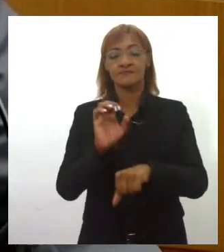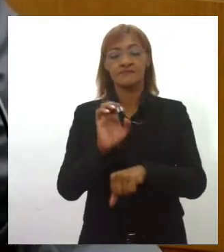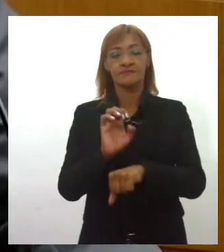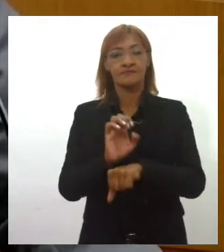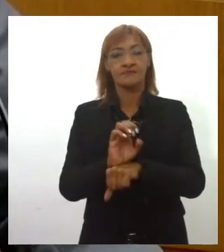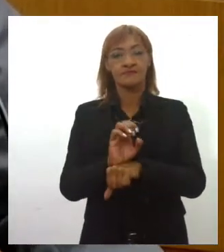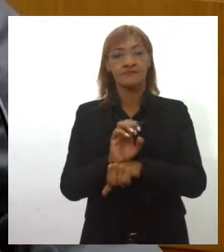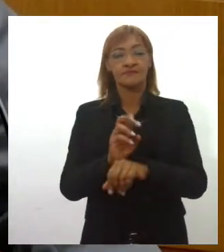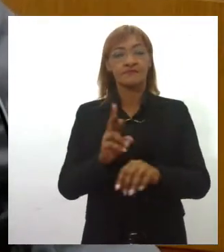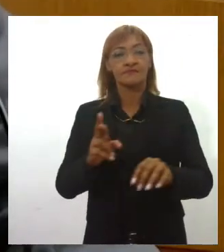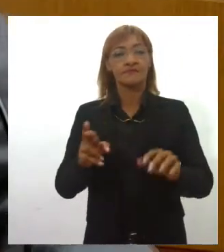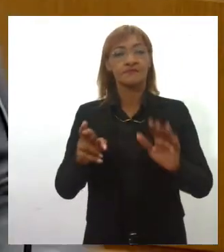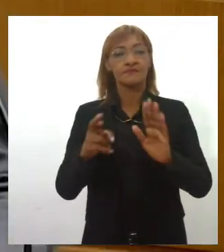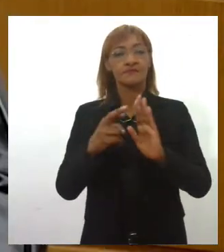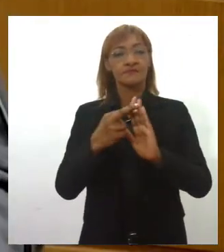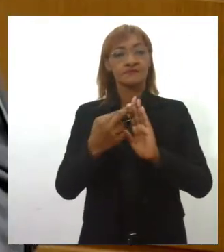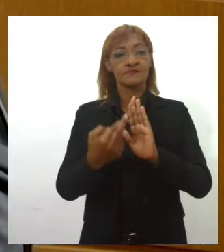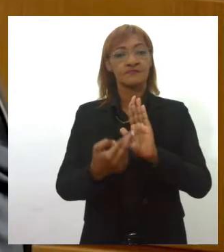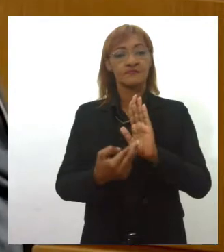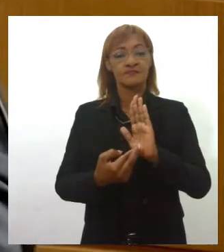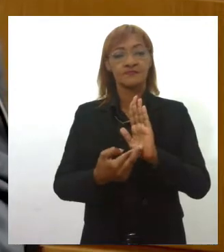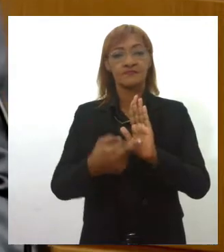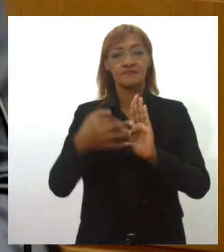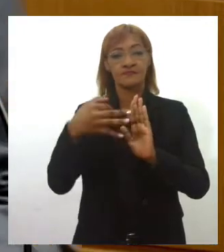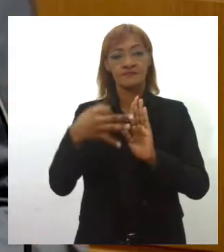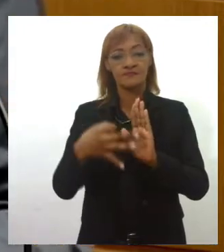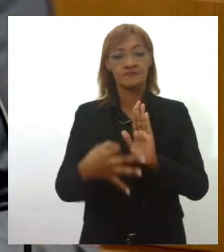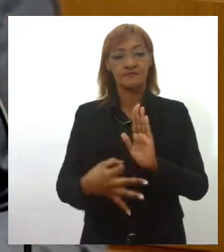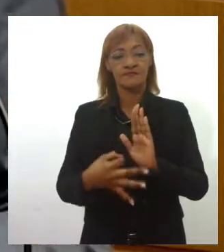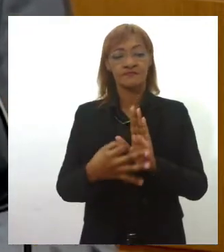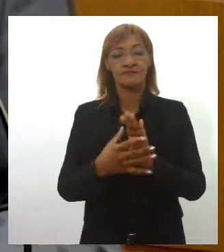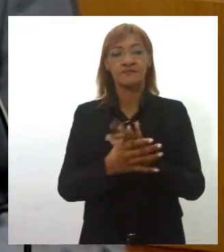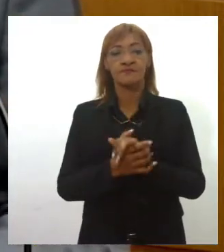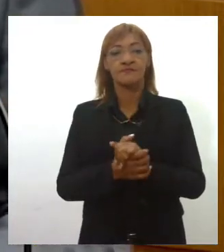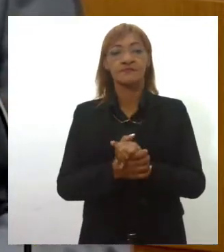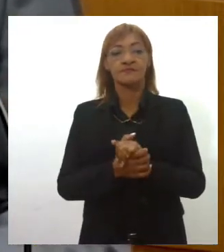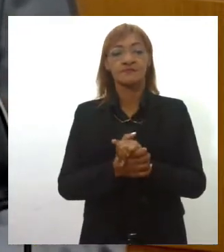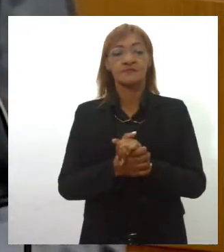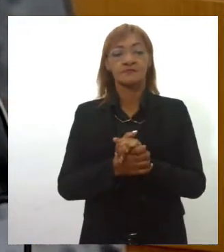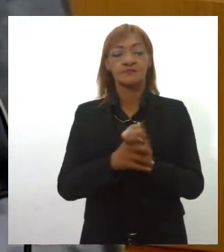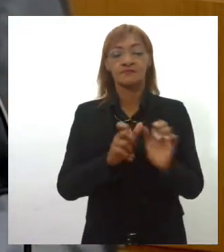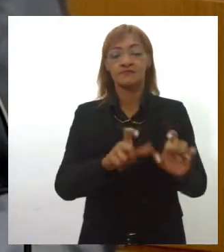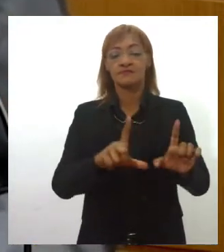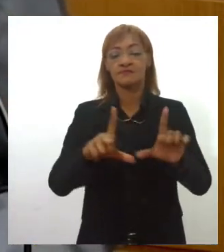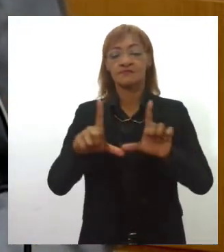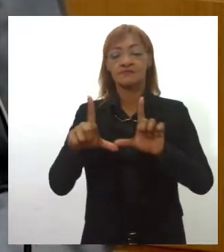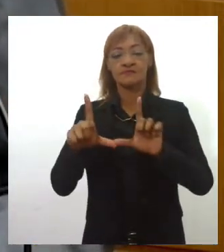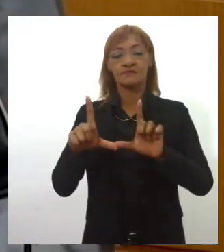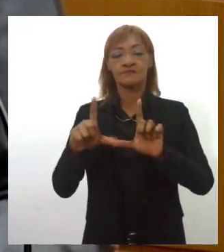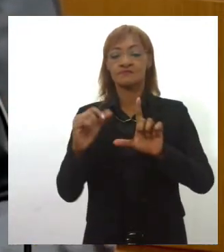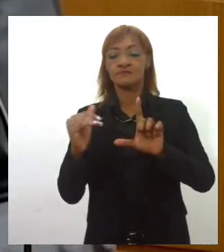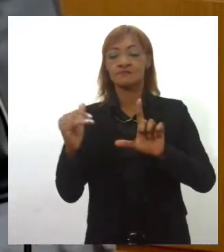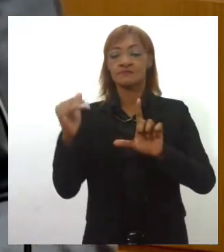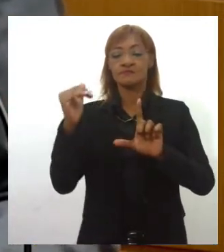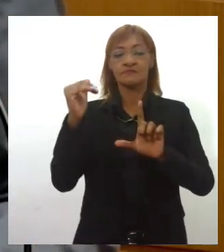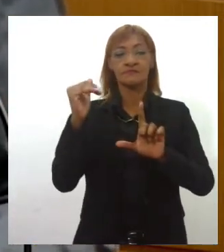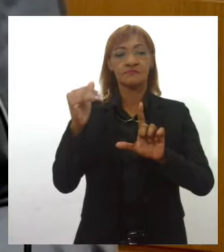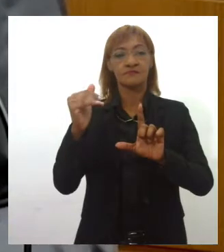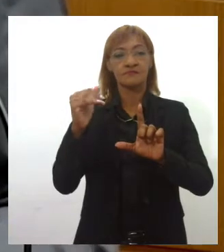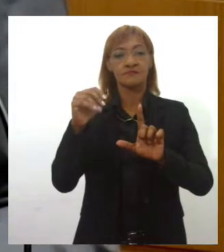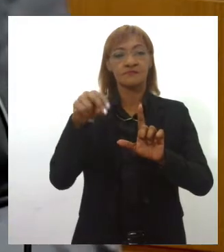estadual, a conseguir essa certificação de nível 3. Sergipe